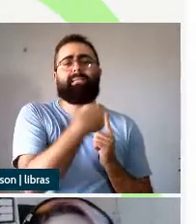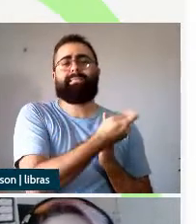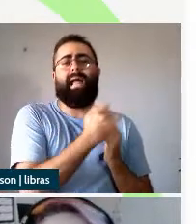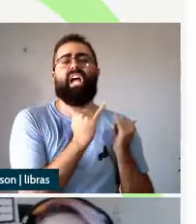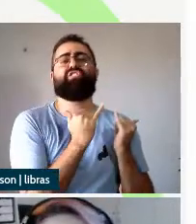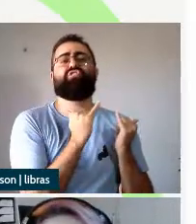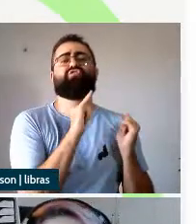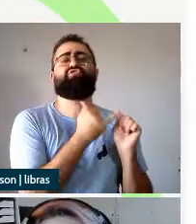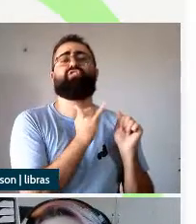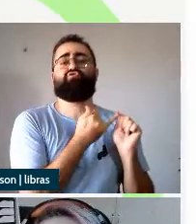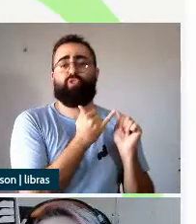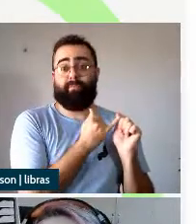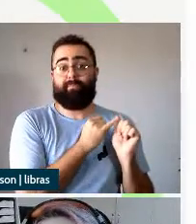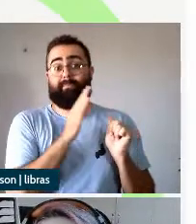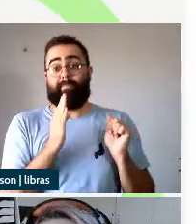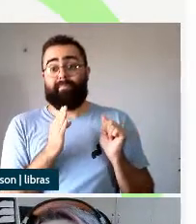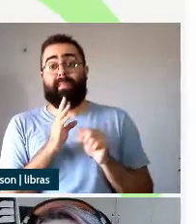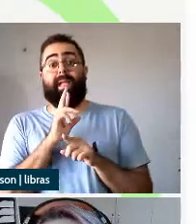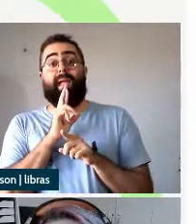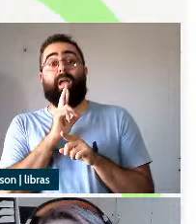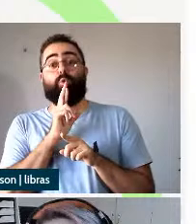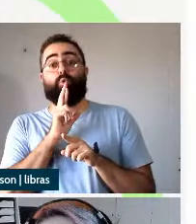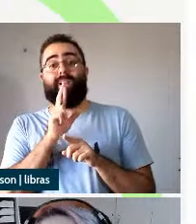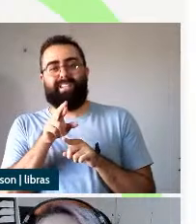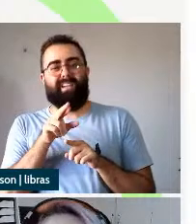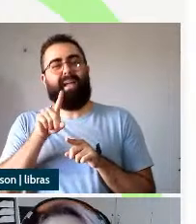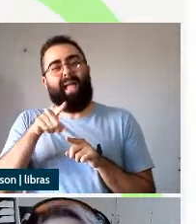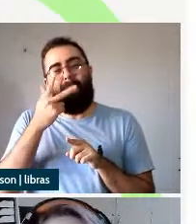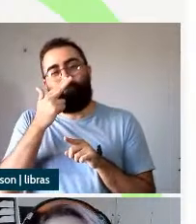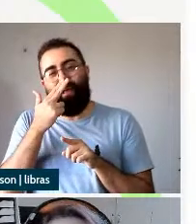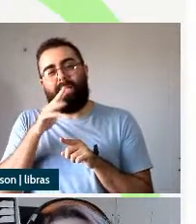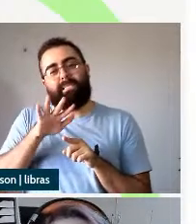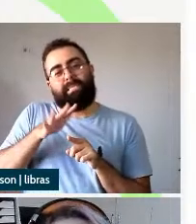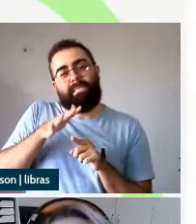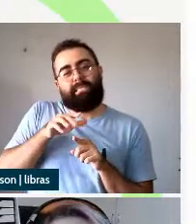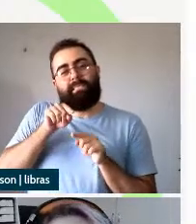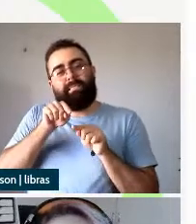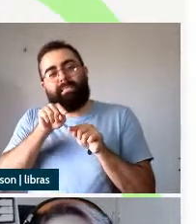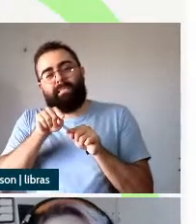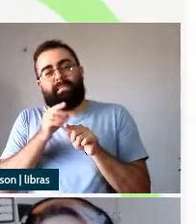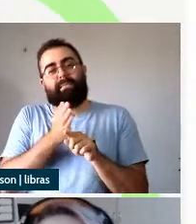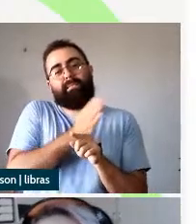seriam o meio termo de conteúdo sintático entre as eventivas e as estativas